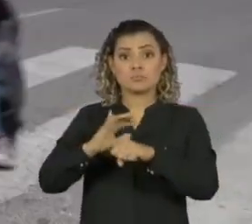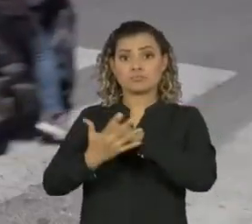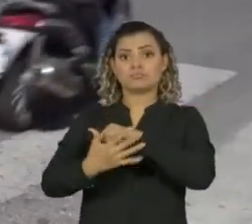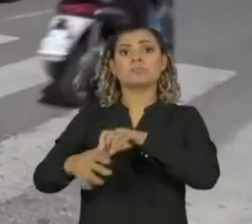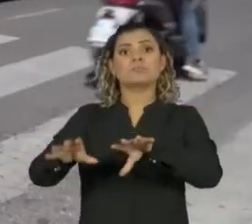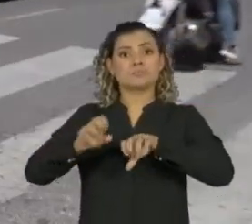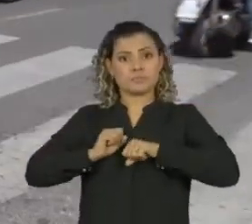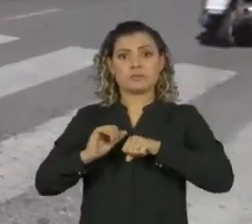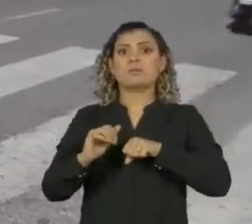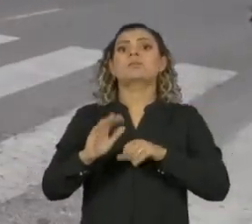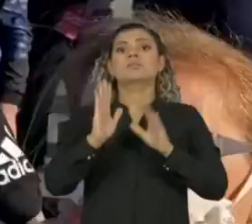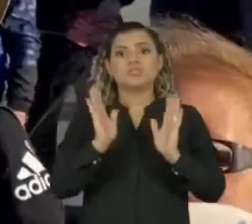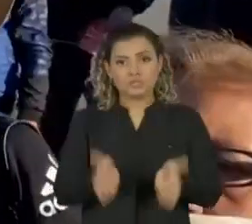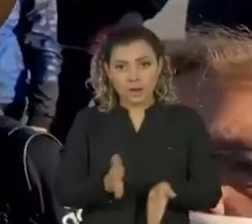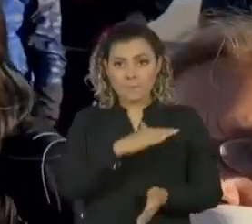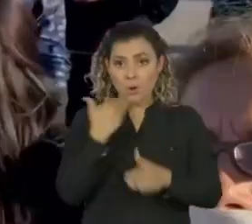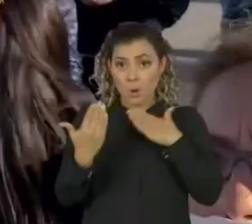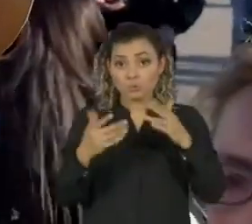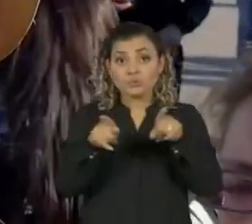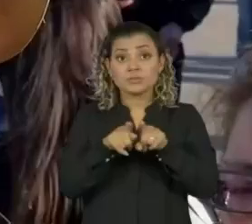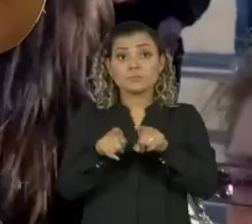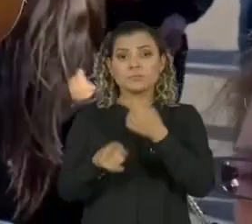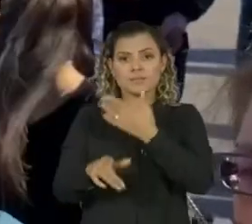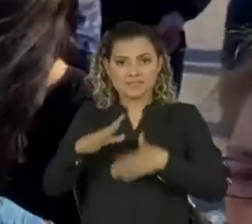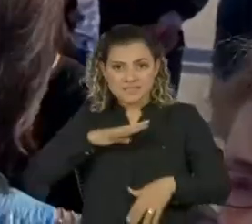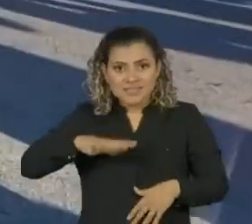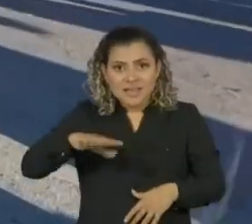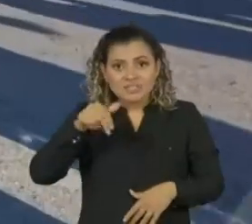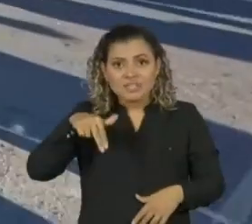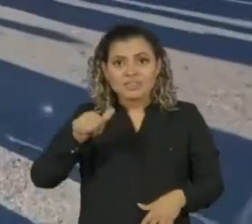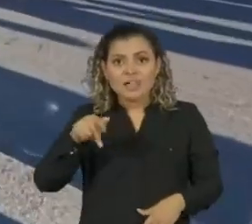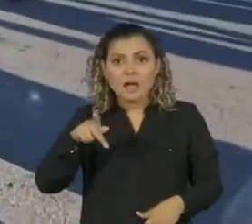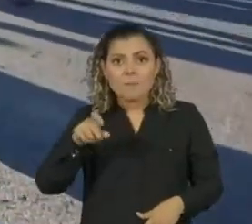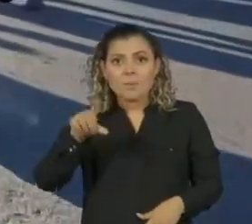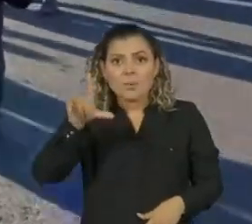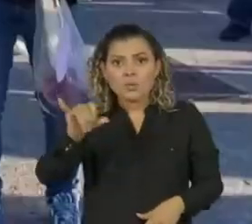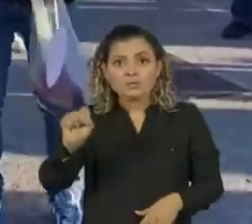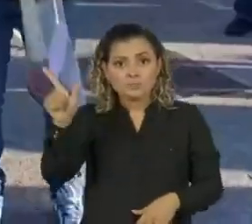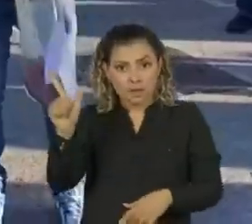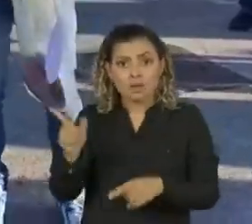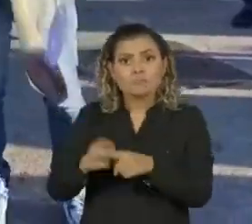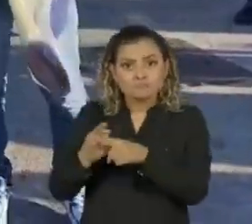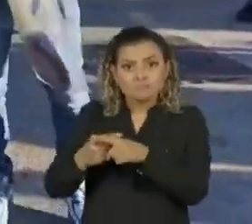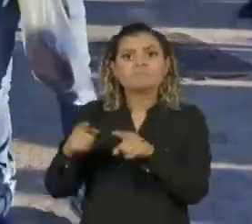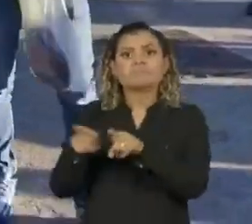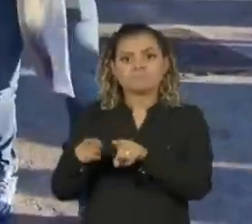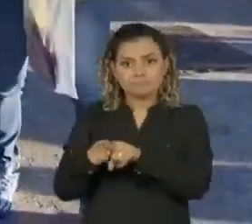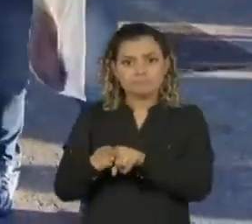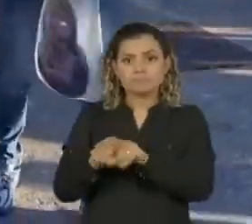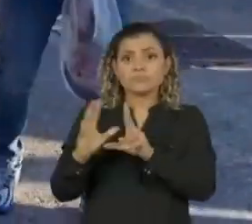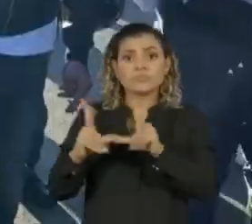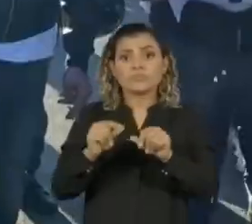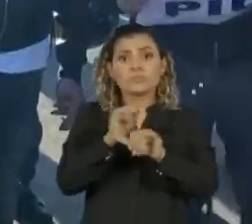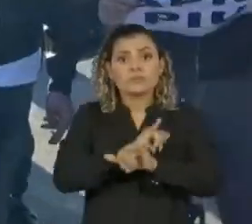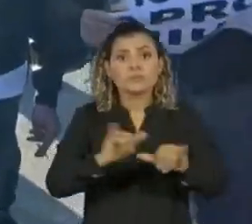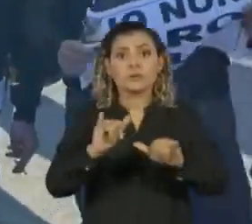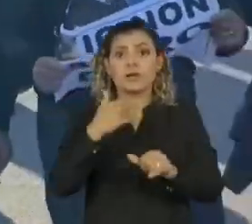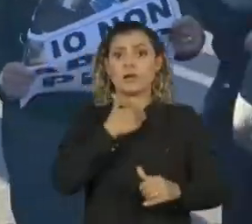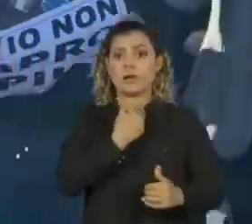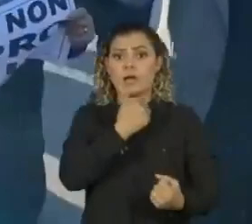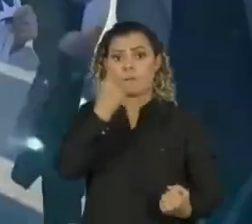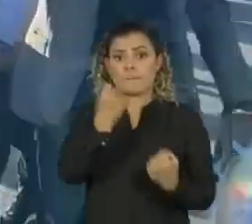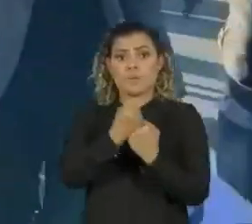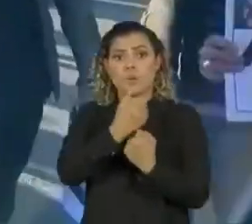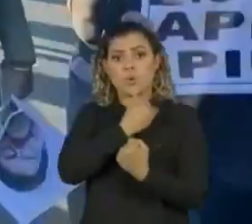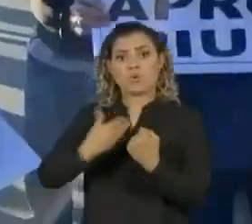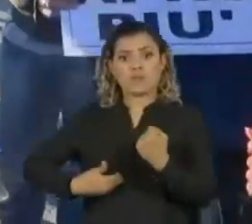até agora. Em Nápoles, manifestantes se reuniram usando máscaras do primeiro-ministro Giuseppe Conte, pedindo apoio do governo para os